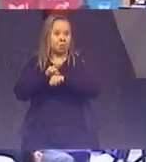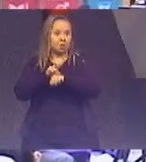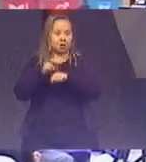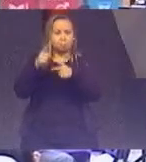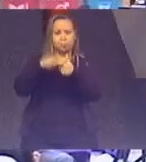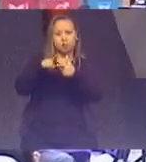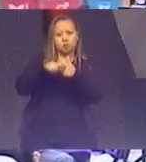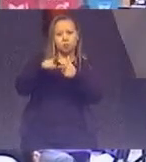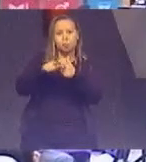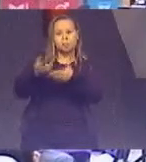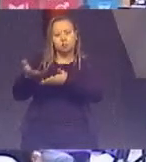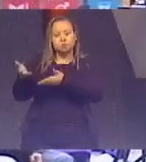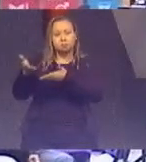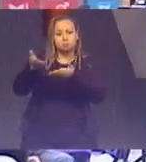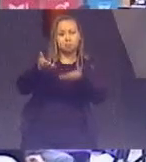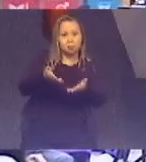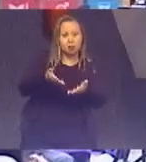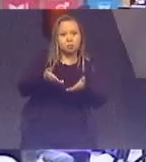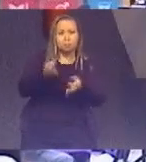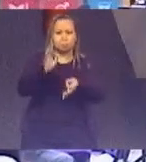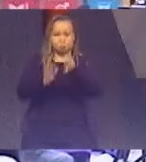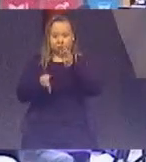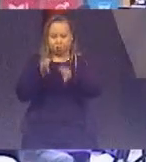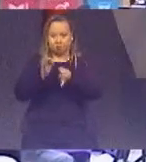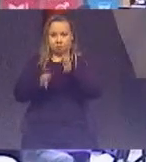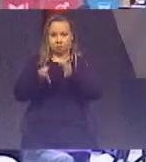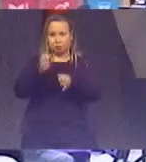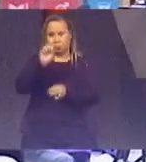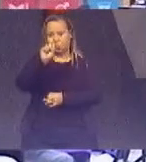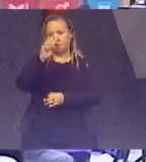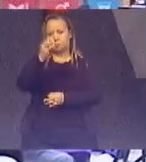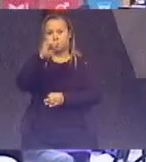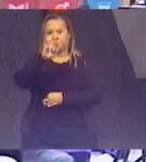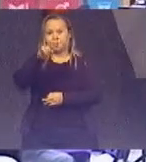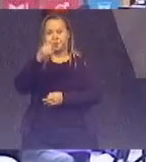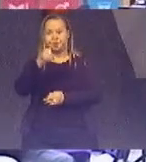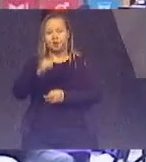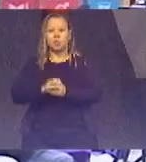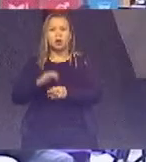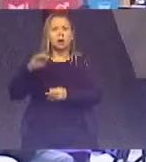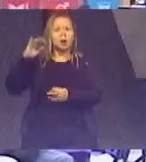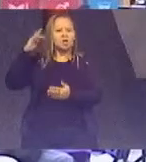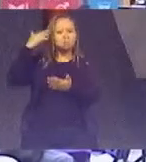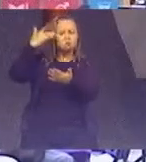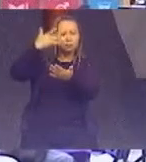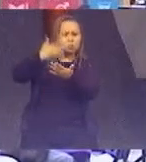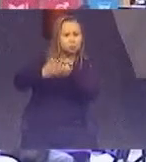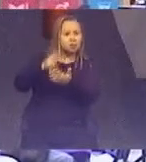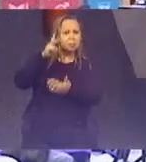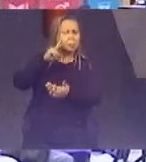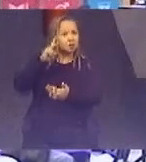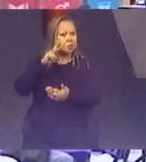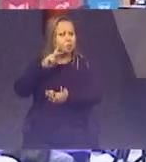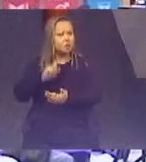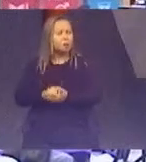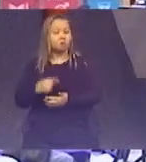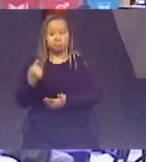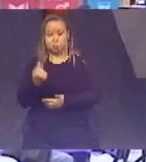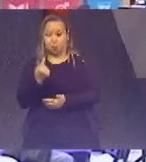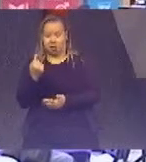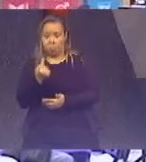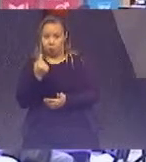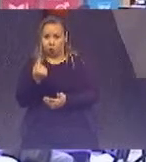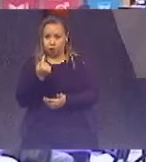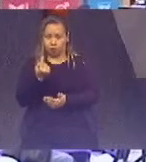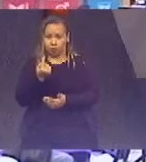corte acho que o movimento o momento é histórico é singular ele certamente constará do